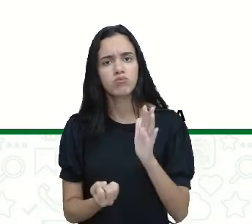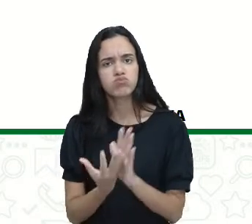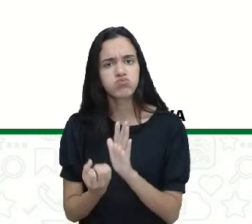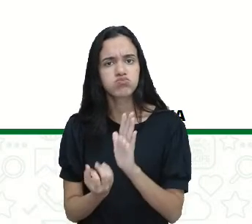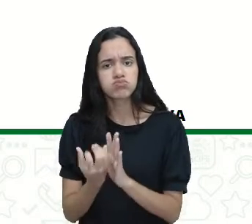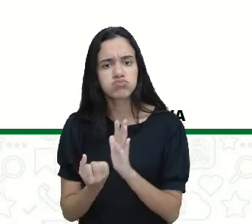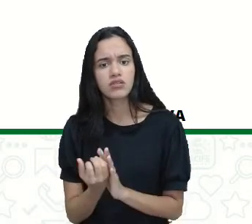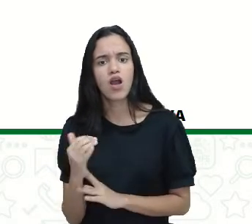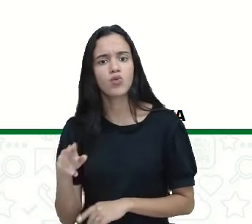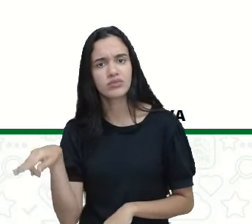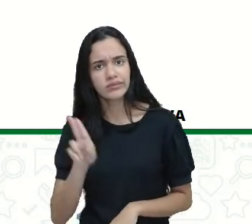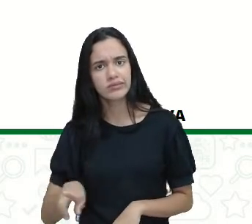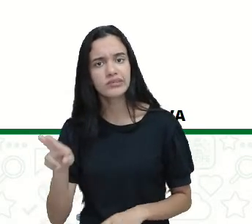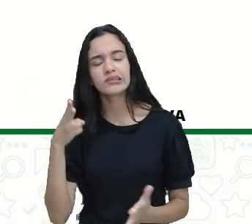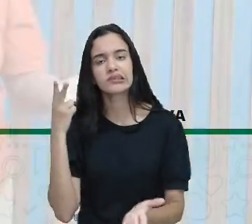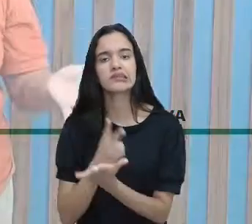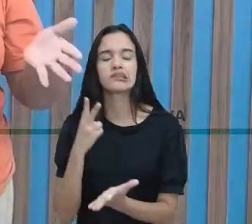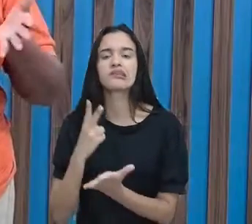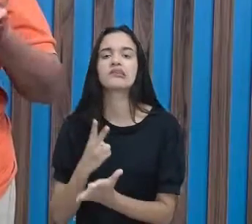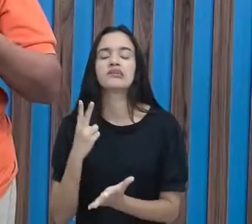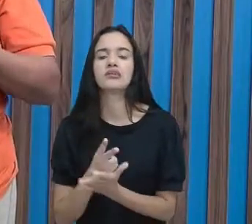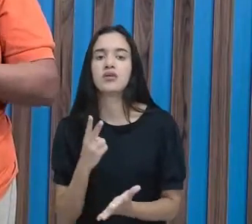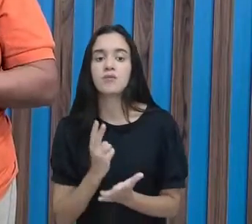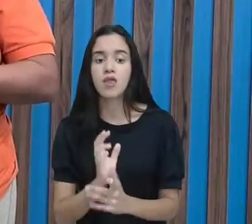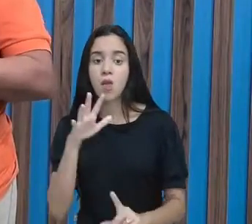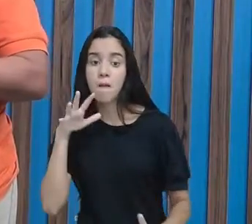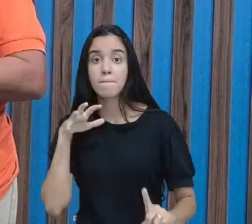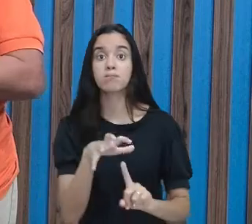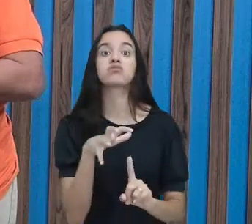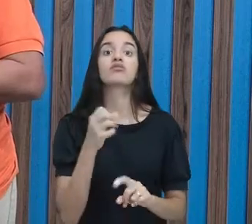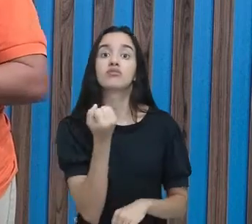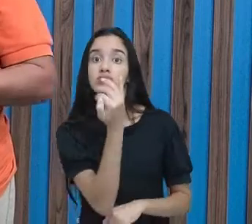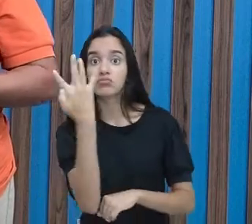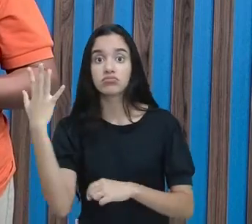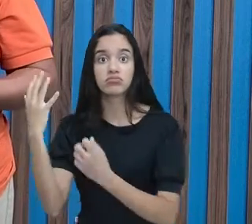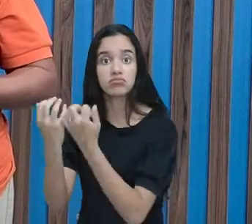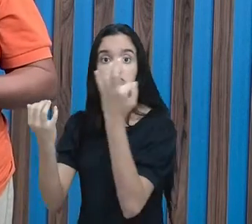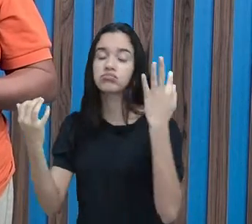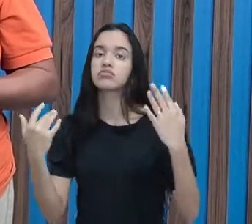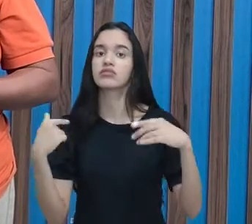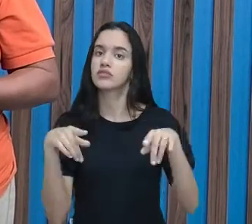vai causar também um impacto na natureza e no meio ambiente.